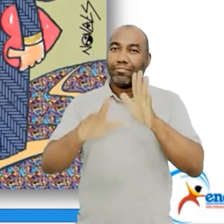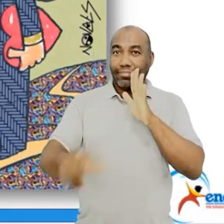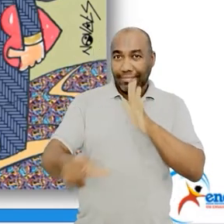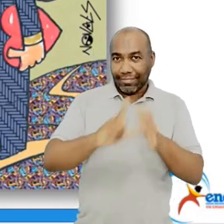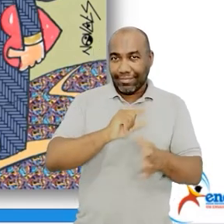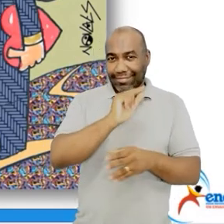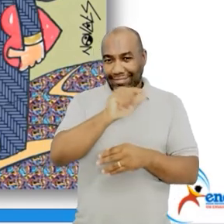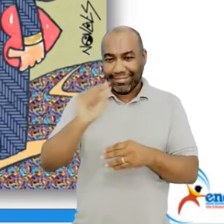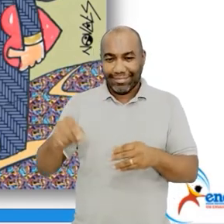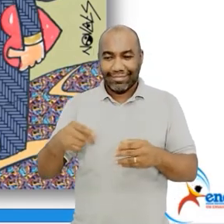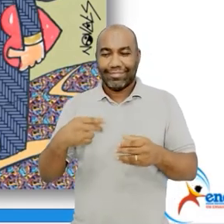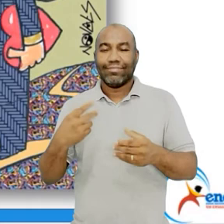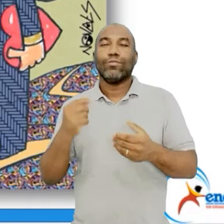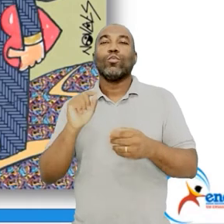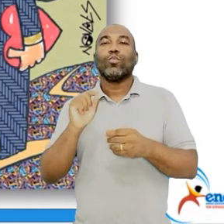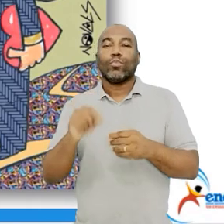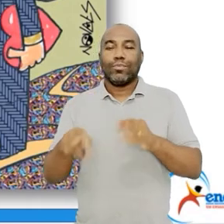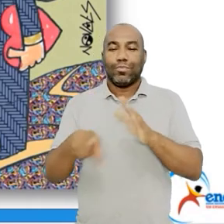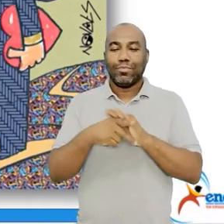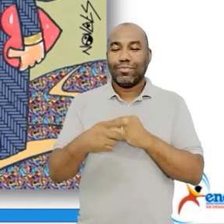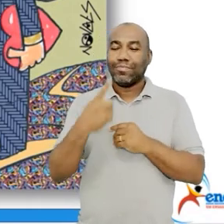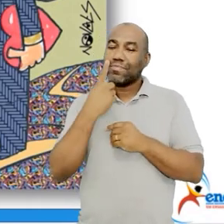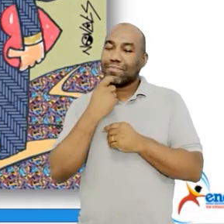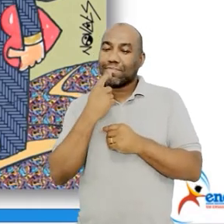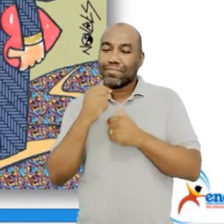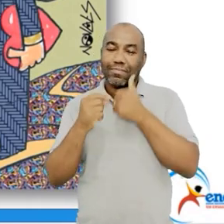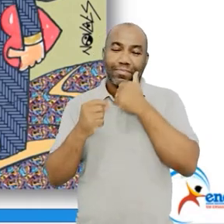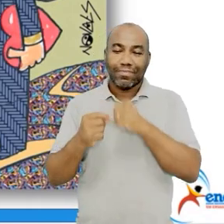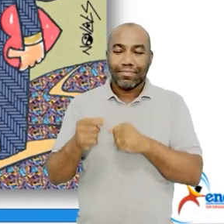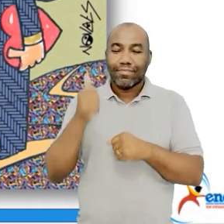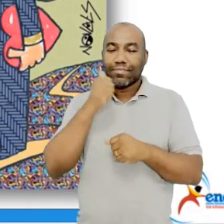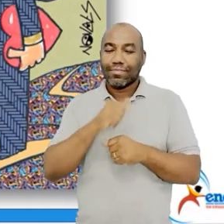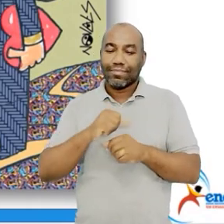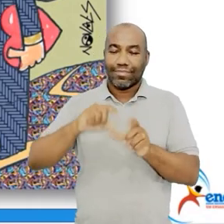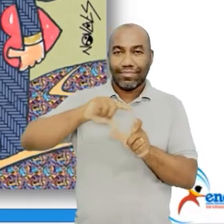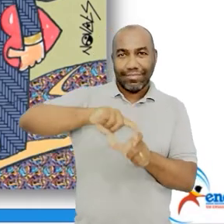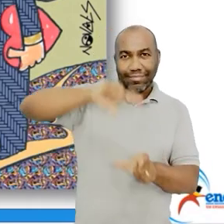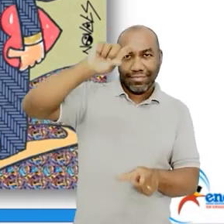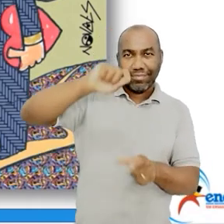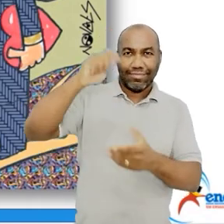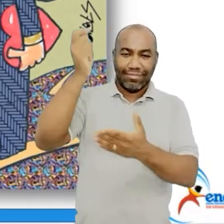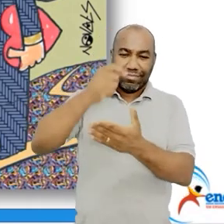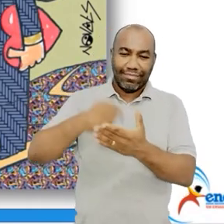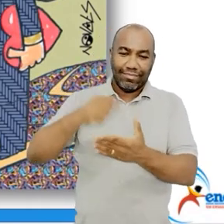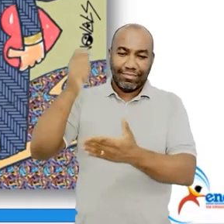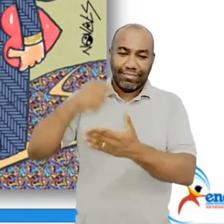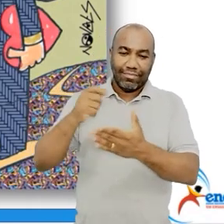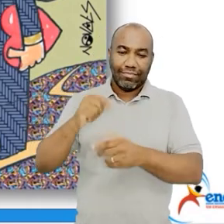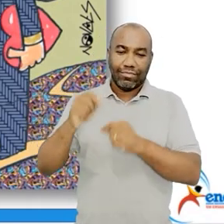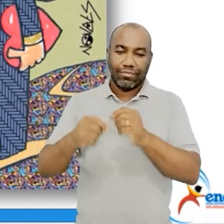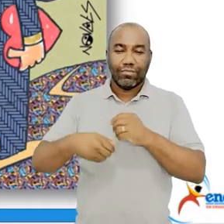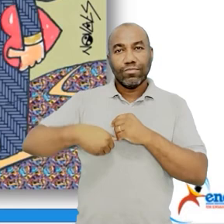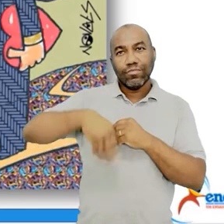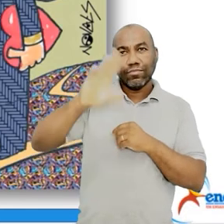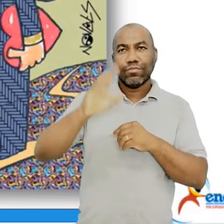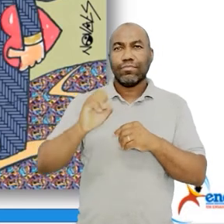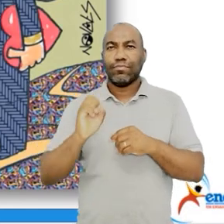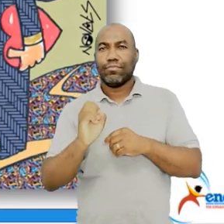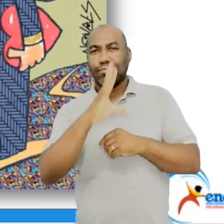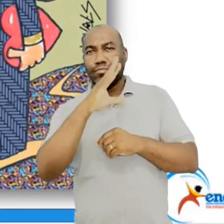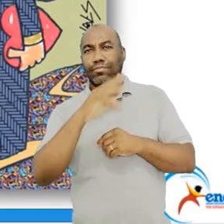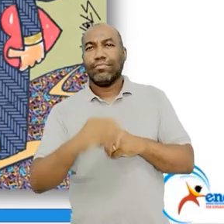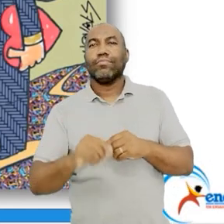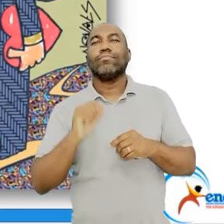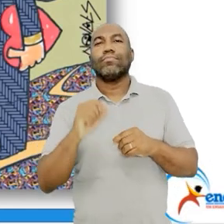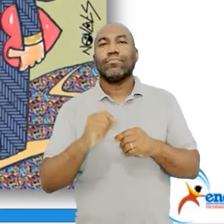coloquei aí tem de vermelho um trechinho do seu poema mais famoso, que é o Vuma Embora para Passárgada.